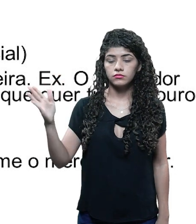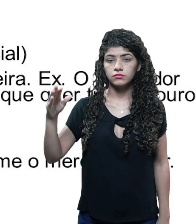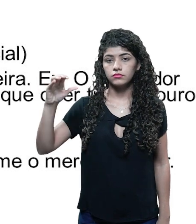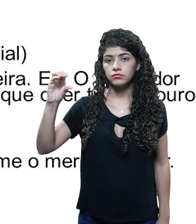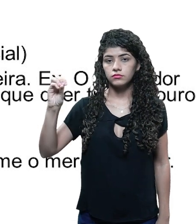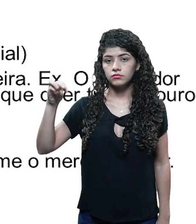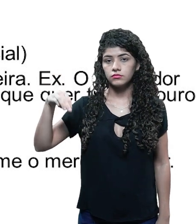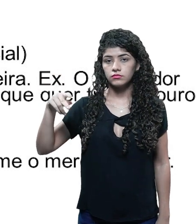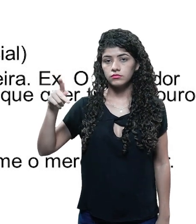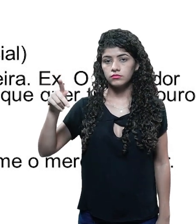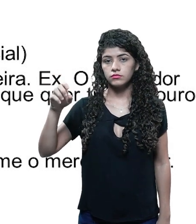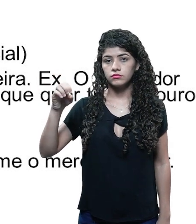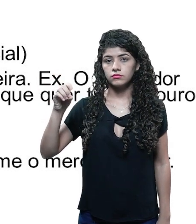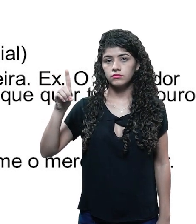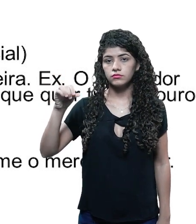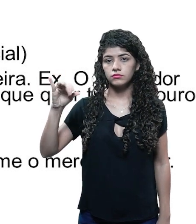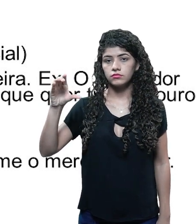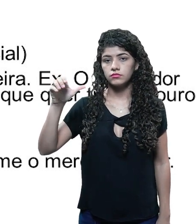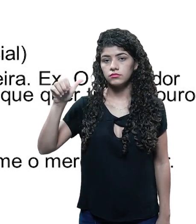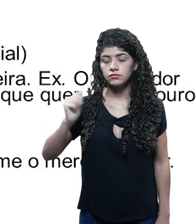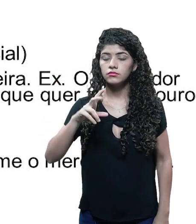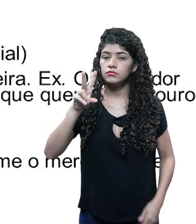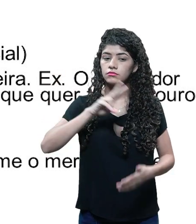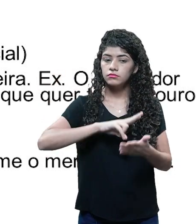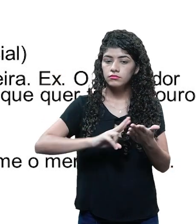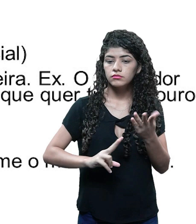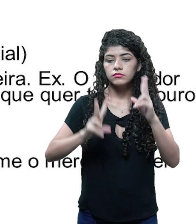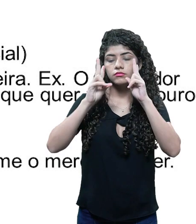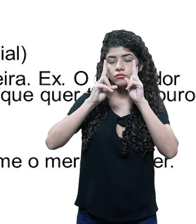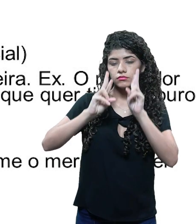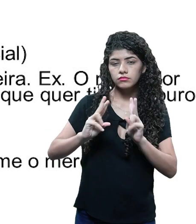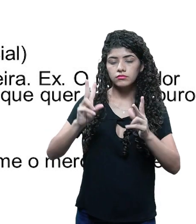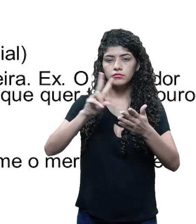de leitura, de uma leitura, de uma cena,